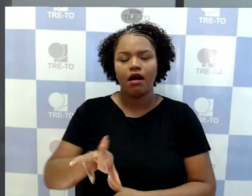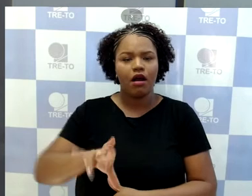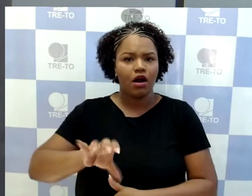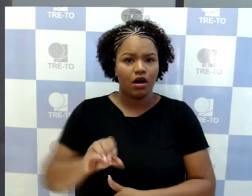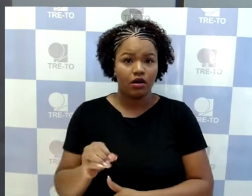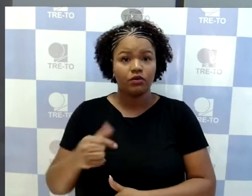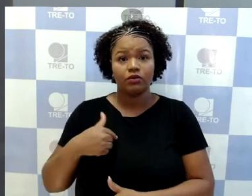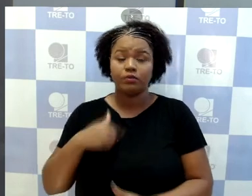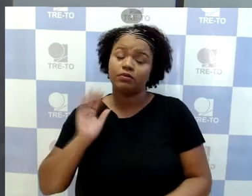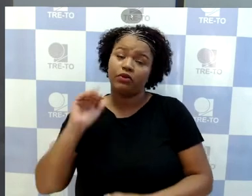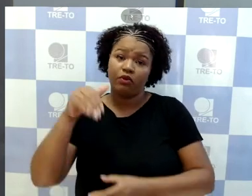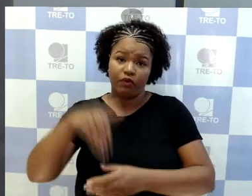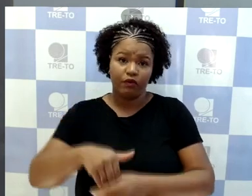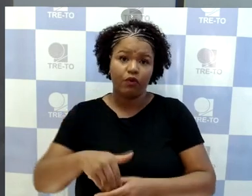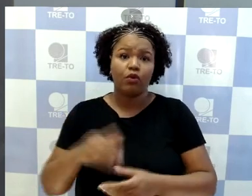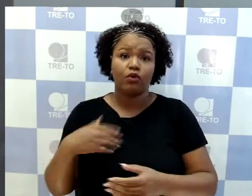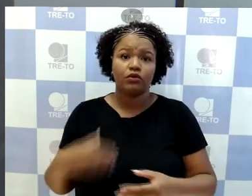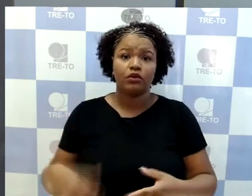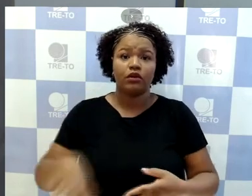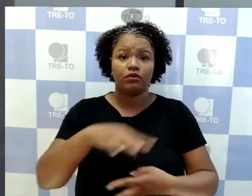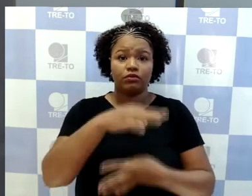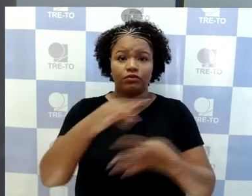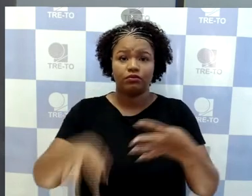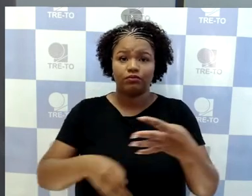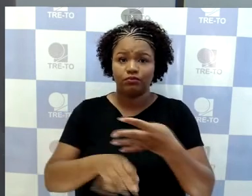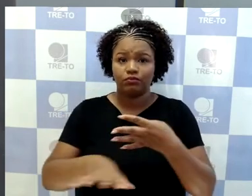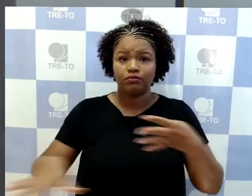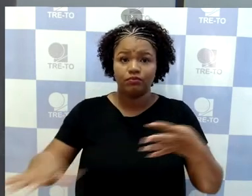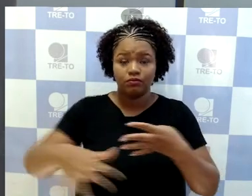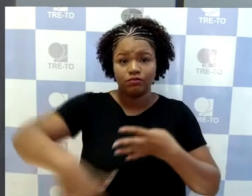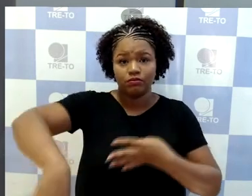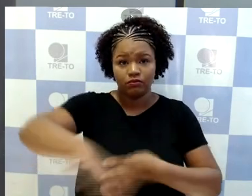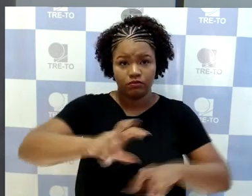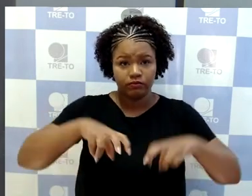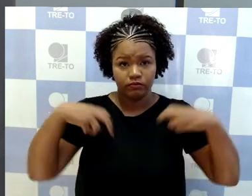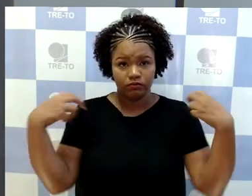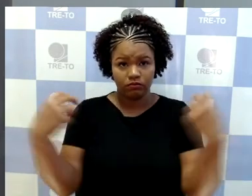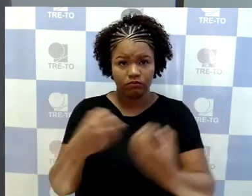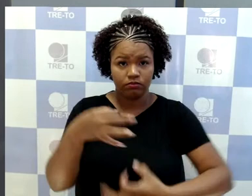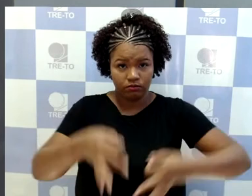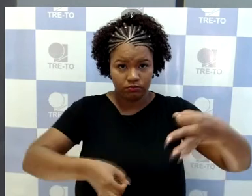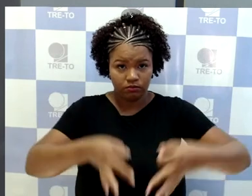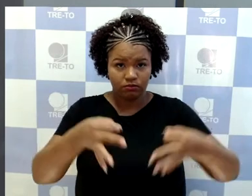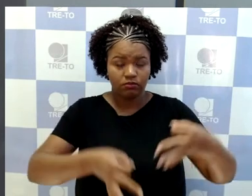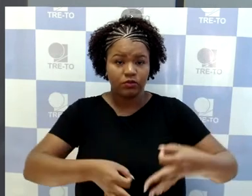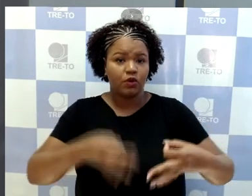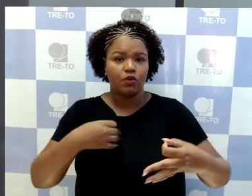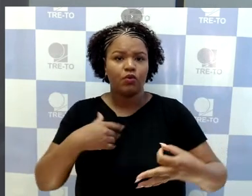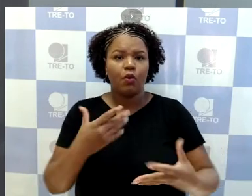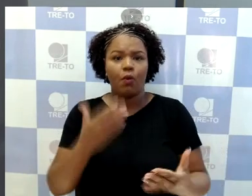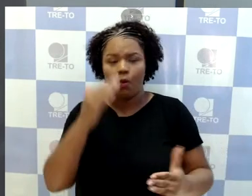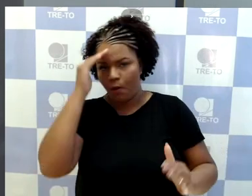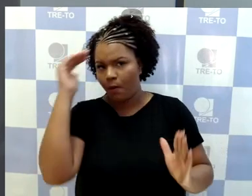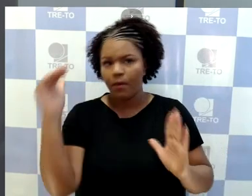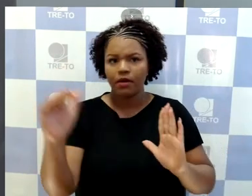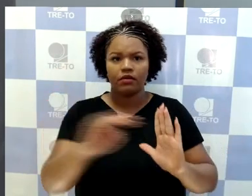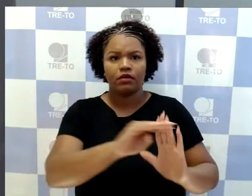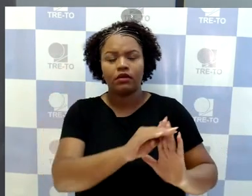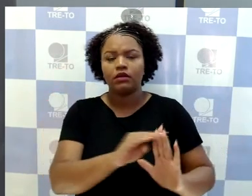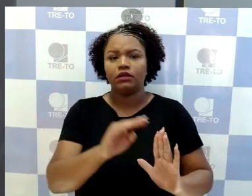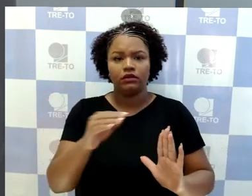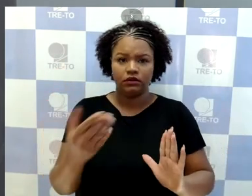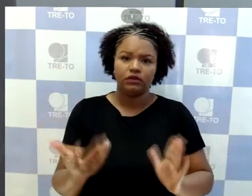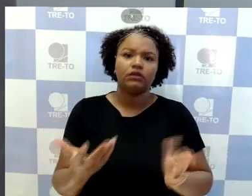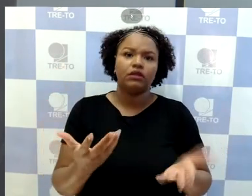jurisprudência dessa corte, na linha de que o descumprimento dessa exigência configura irregularidade grave que conduz à